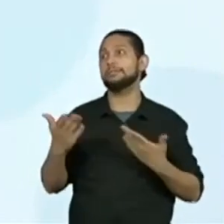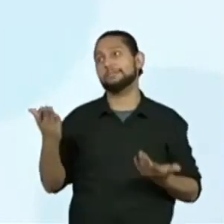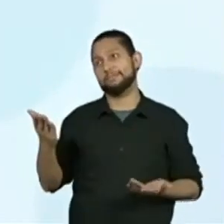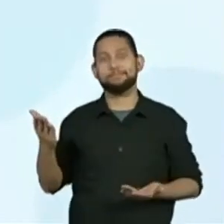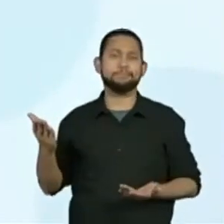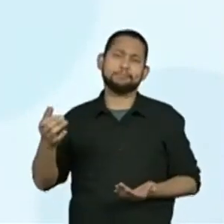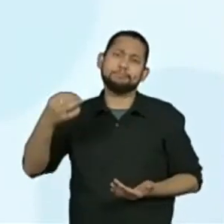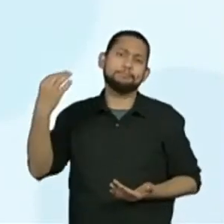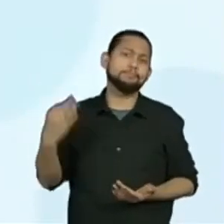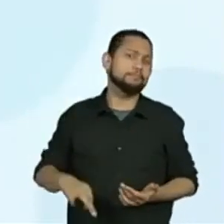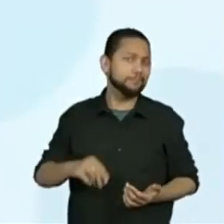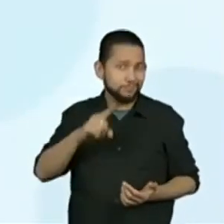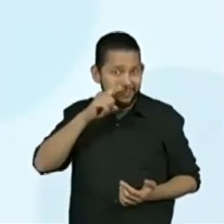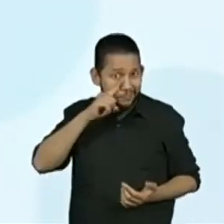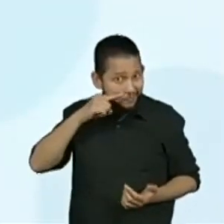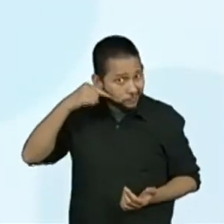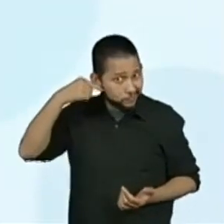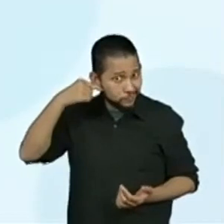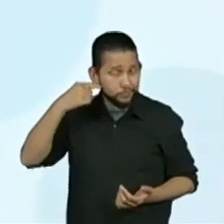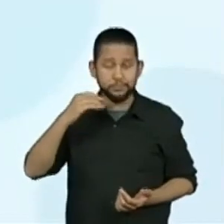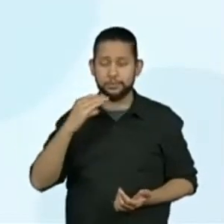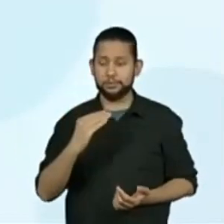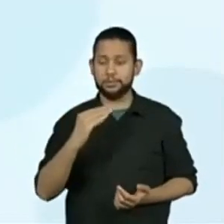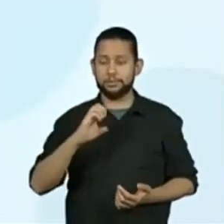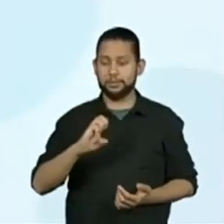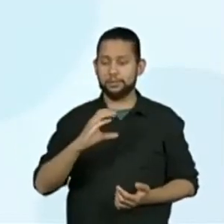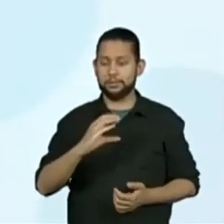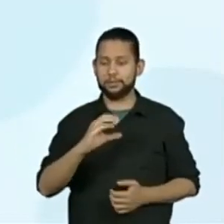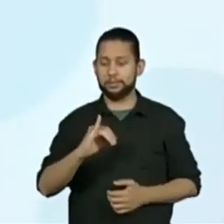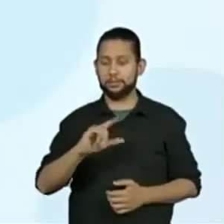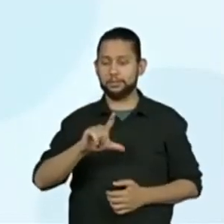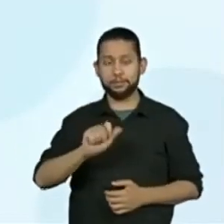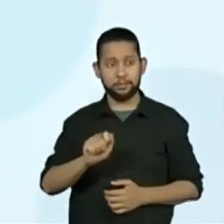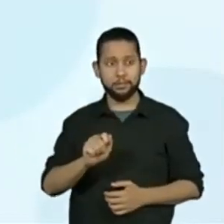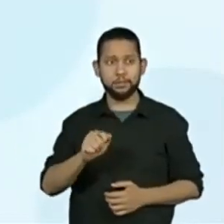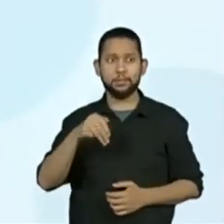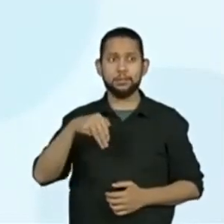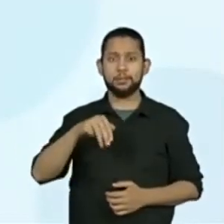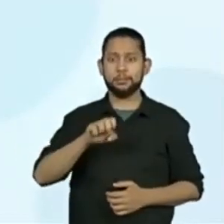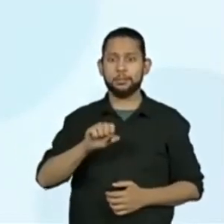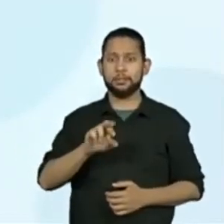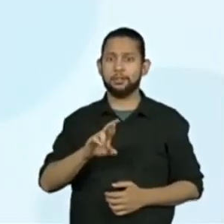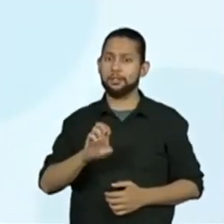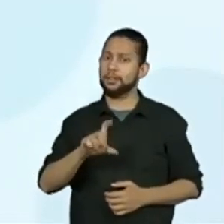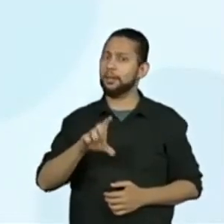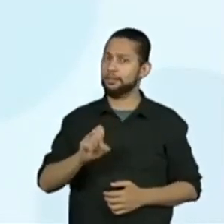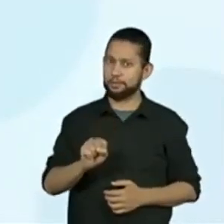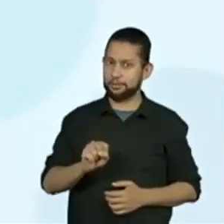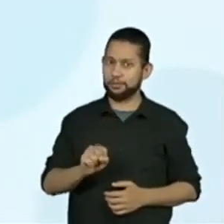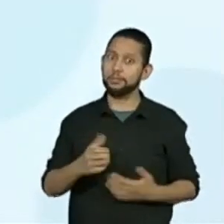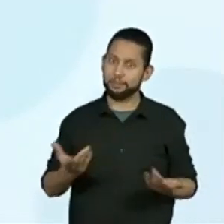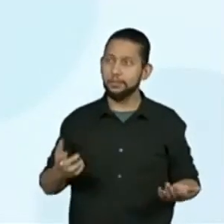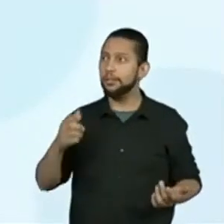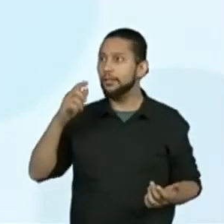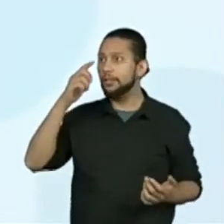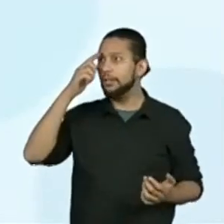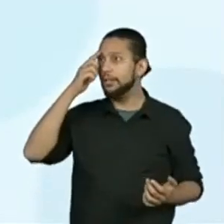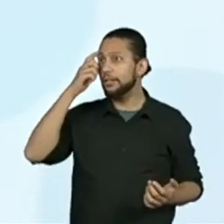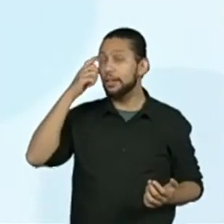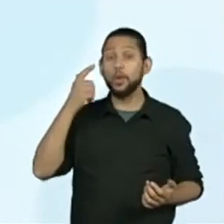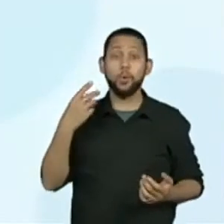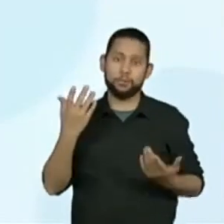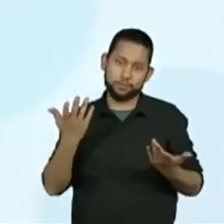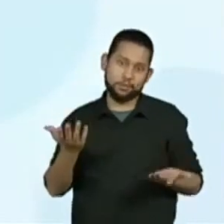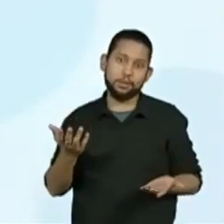Professor, ó, Cecília Meireles, do caso Autora. Muito bem. Gente, se eu colocasse Autora, ficava muito fácil. Exatamente. A gente